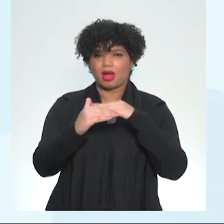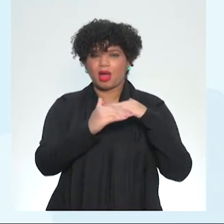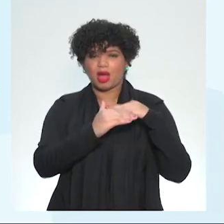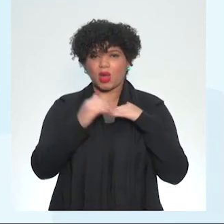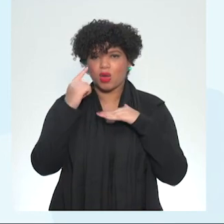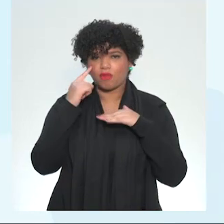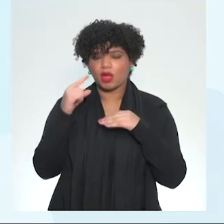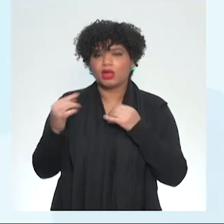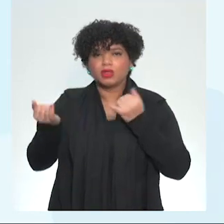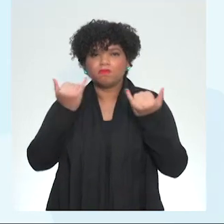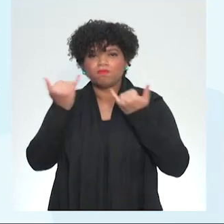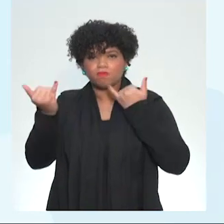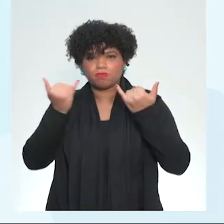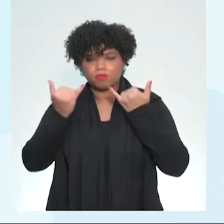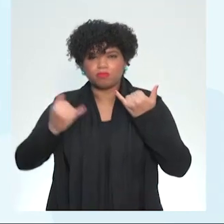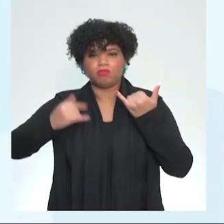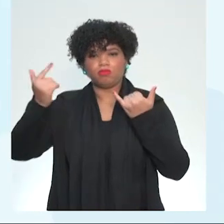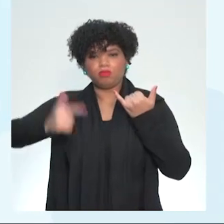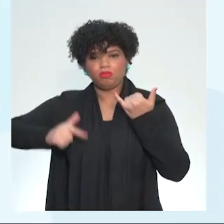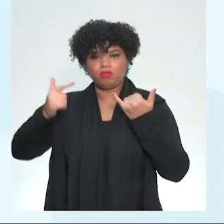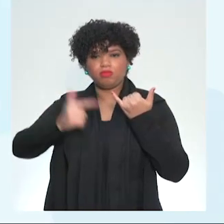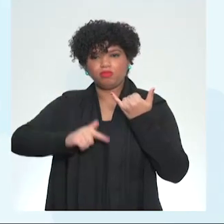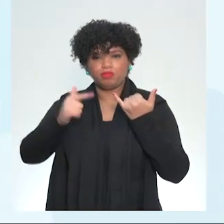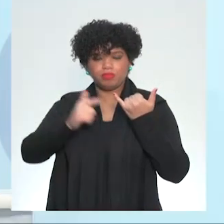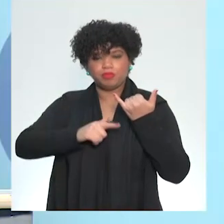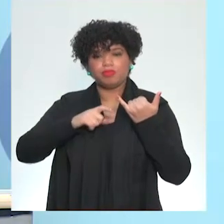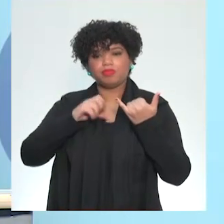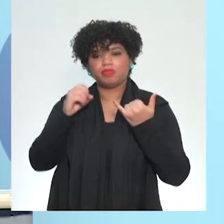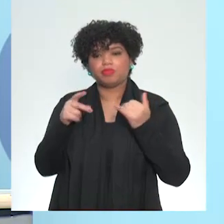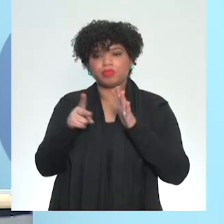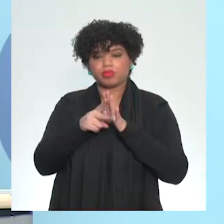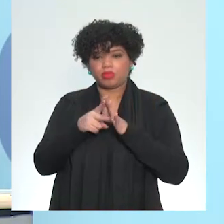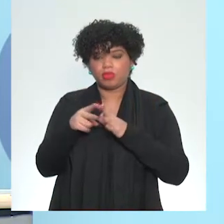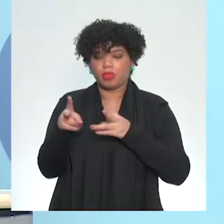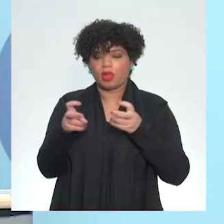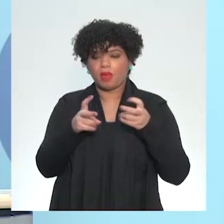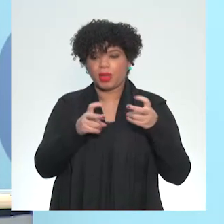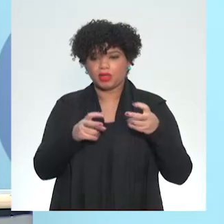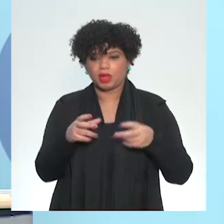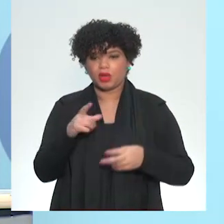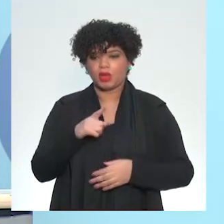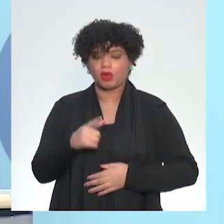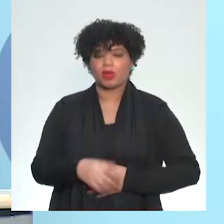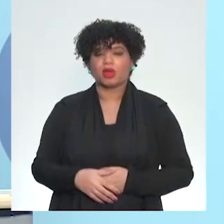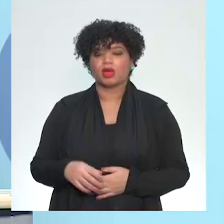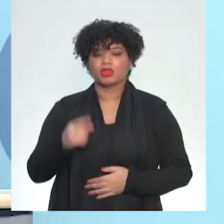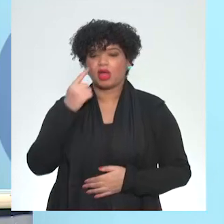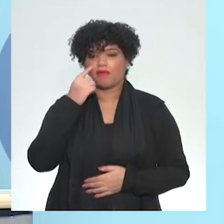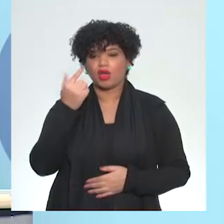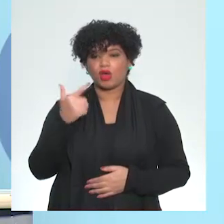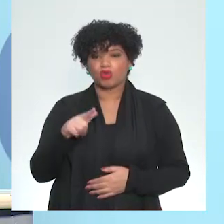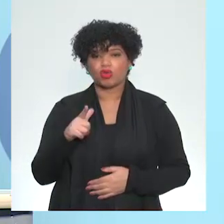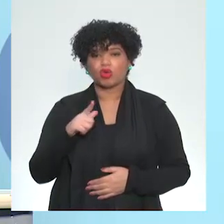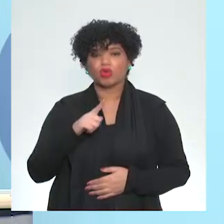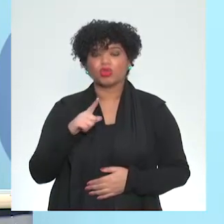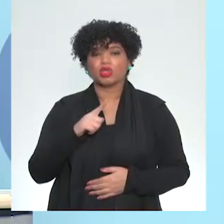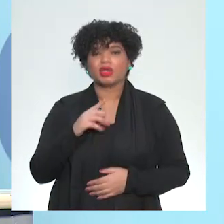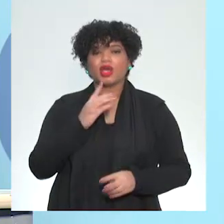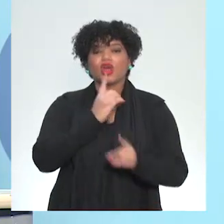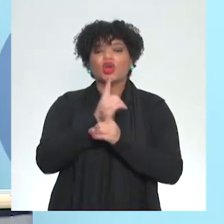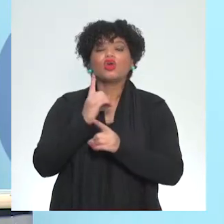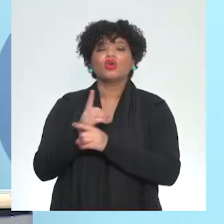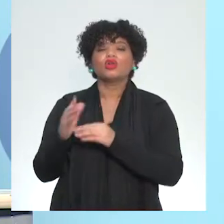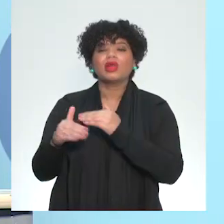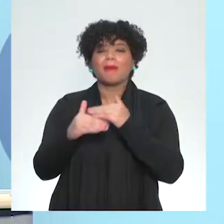informações que se repetem ou comportamentos que se repetem para gerar ali, descobrir quais são os